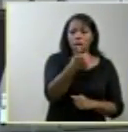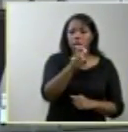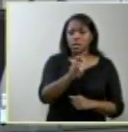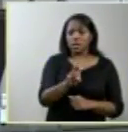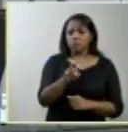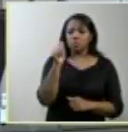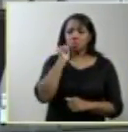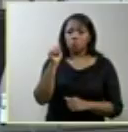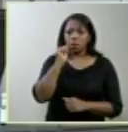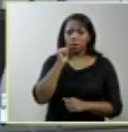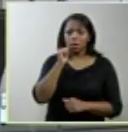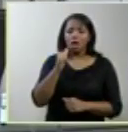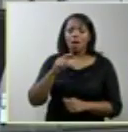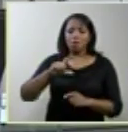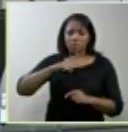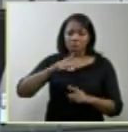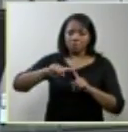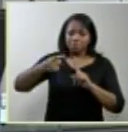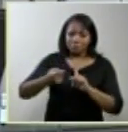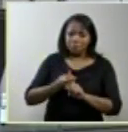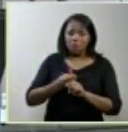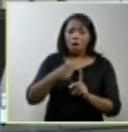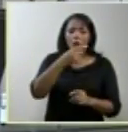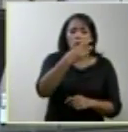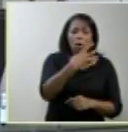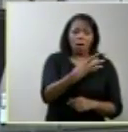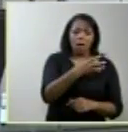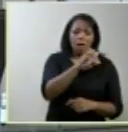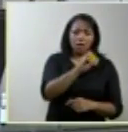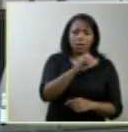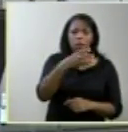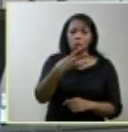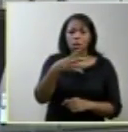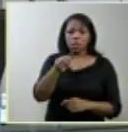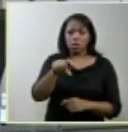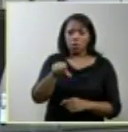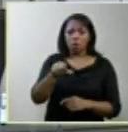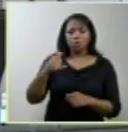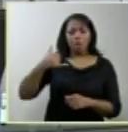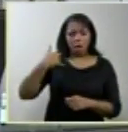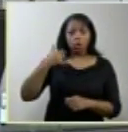momento da sua vida reprodutiva entre 15 e 49 anos já realizou um aborto